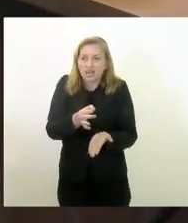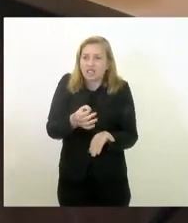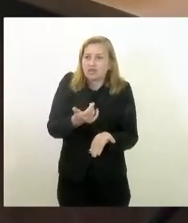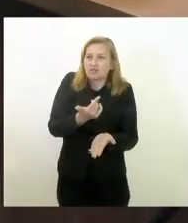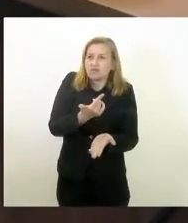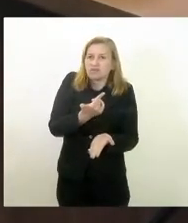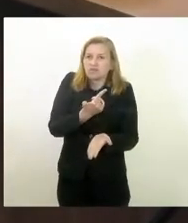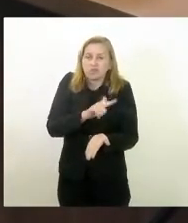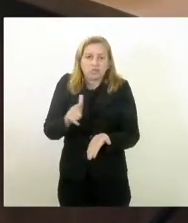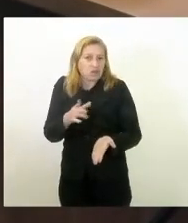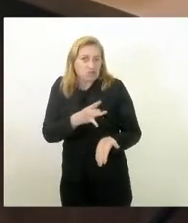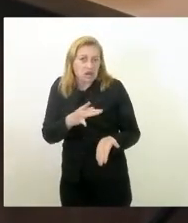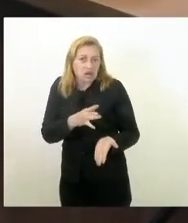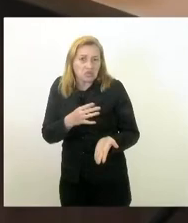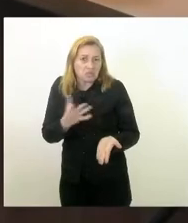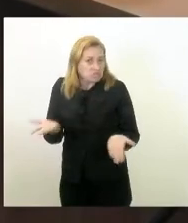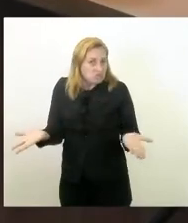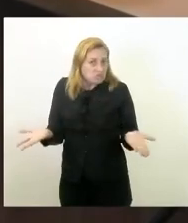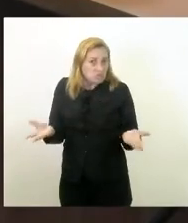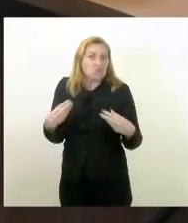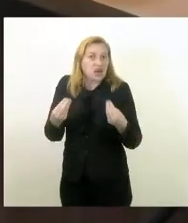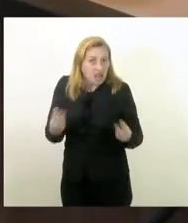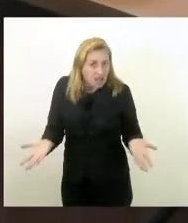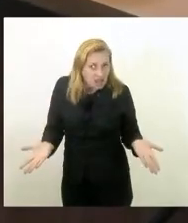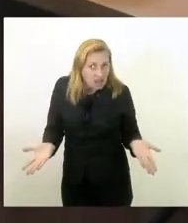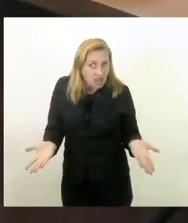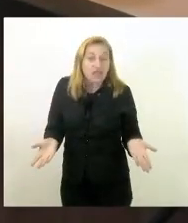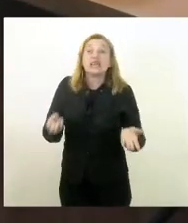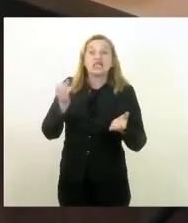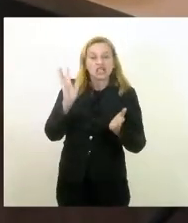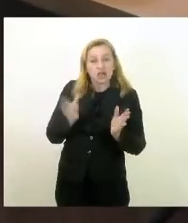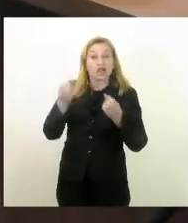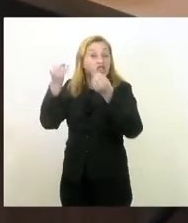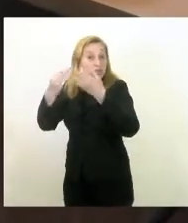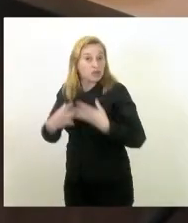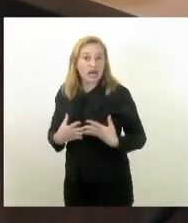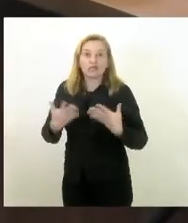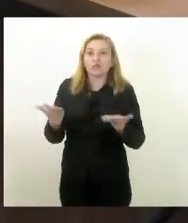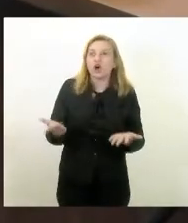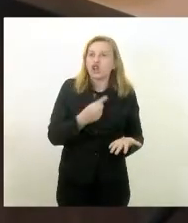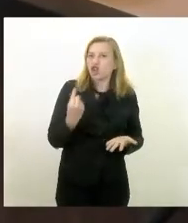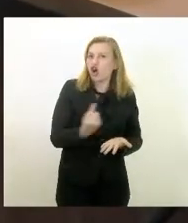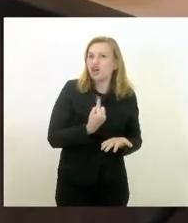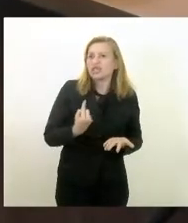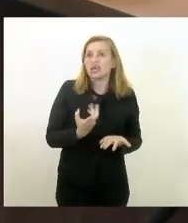teme nós vamos ali como foi bem explicado nós não vamos